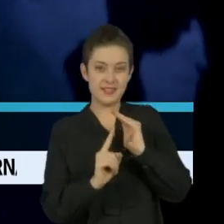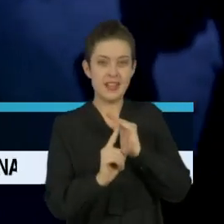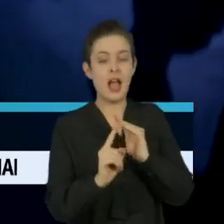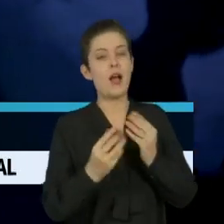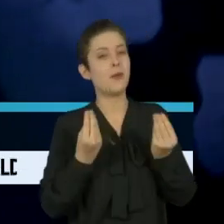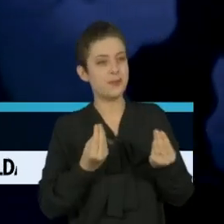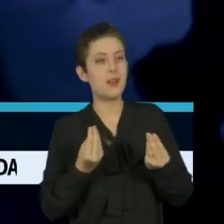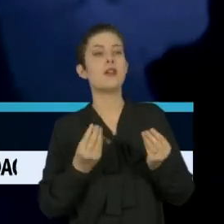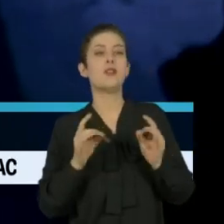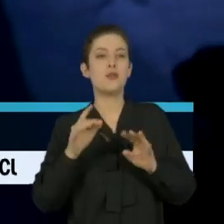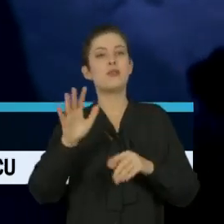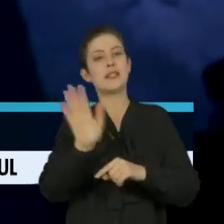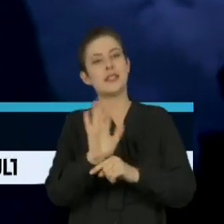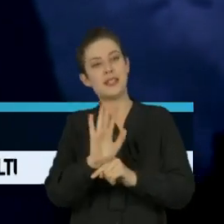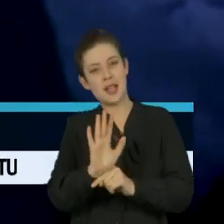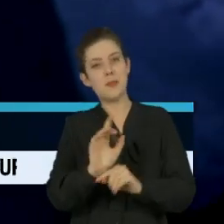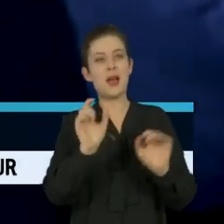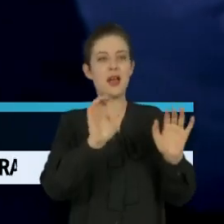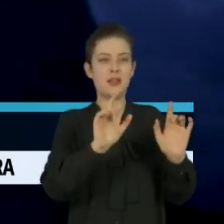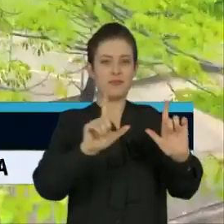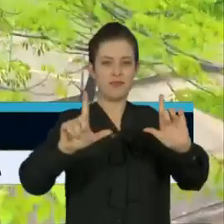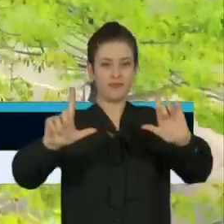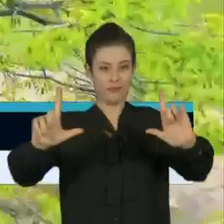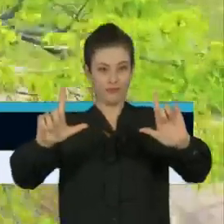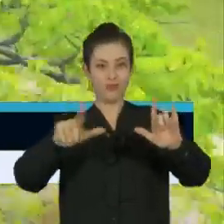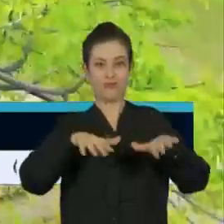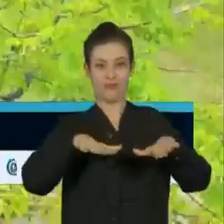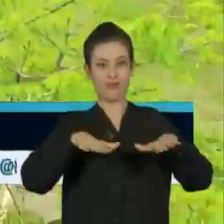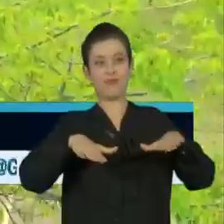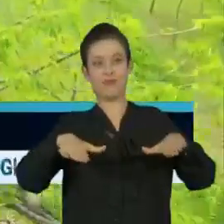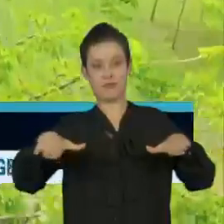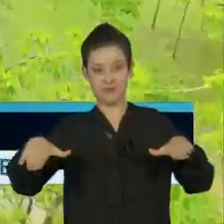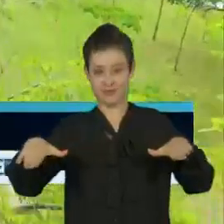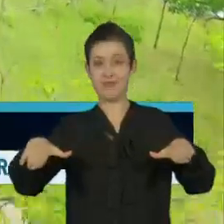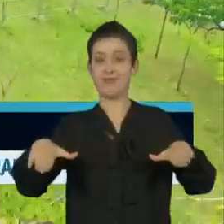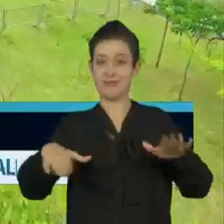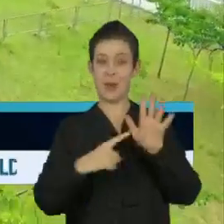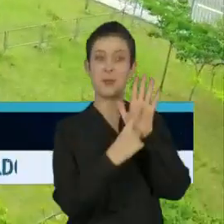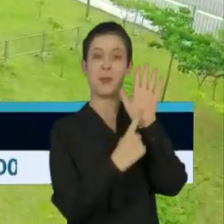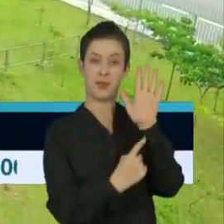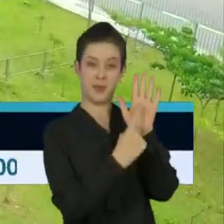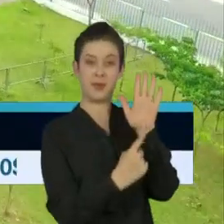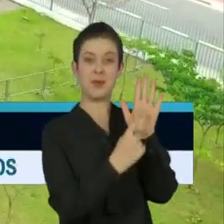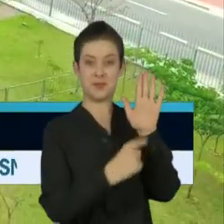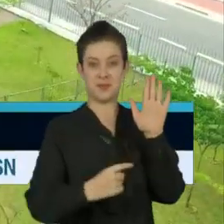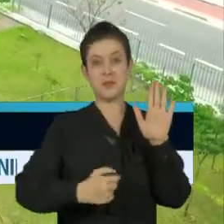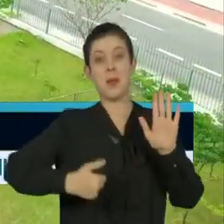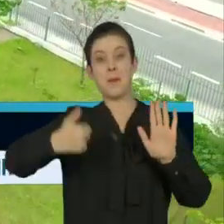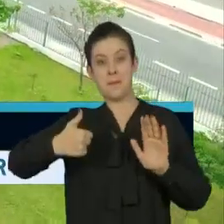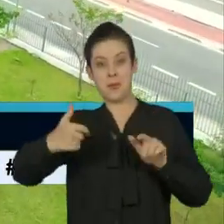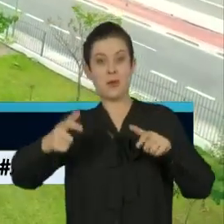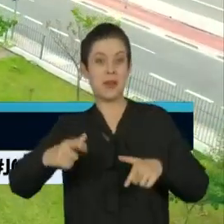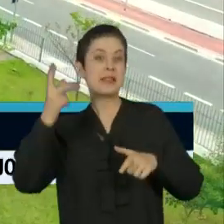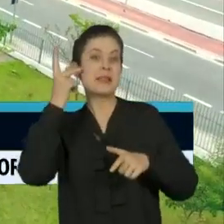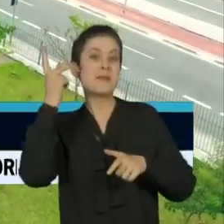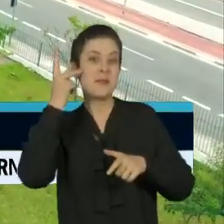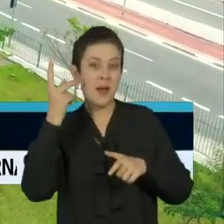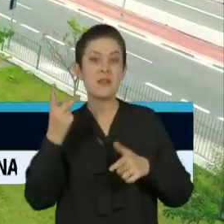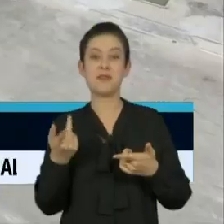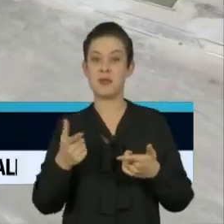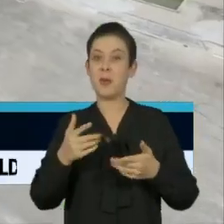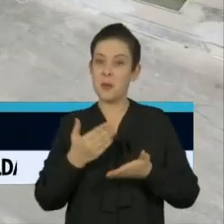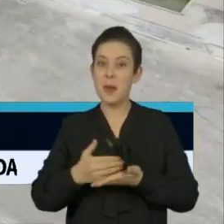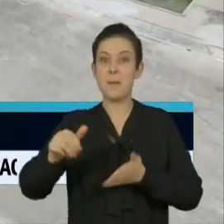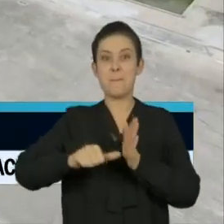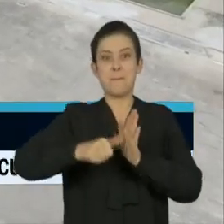assistir a uma sessão de cinema ao ar livre. O Memorial da América Latina é o primeiro lugar da capital que vai receber uma sessão de